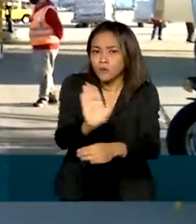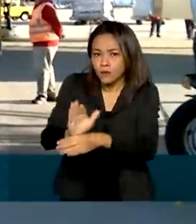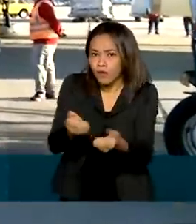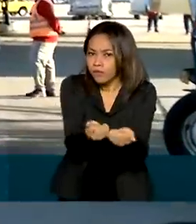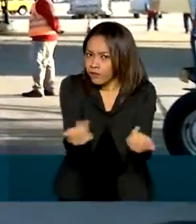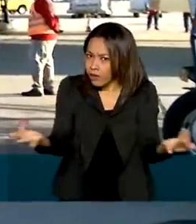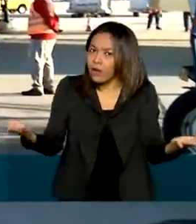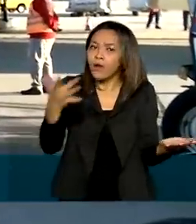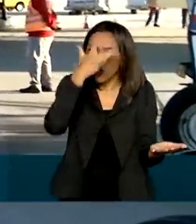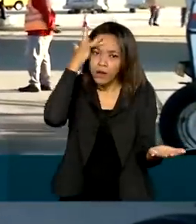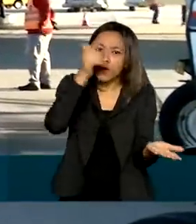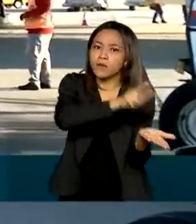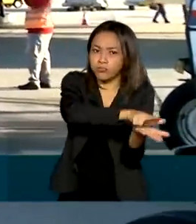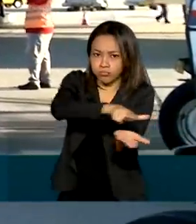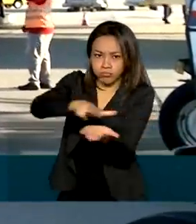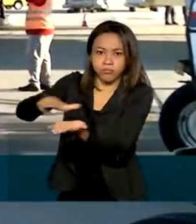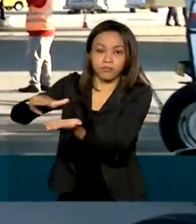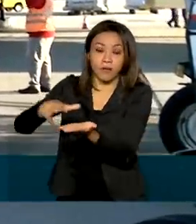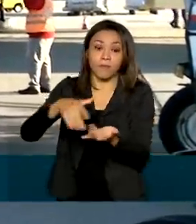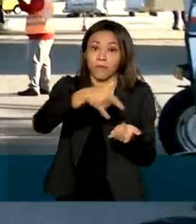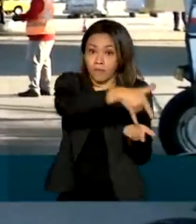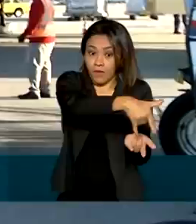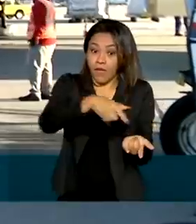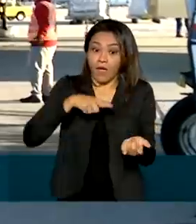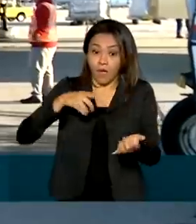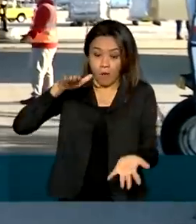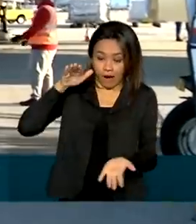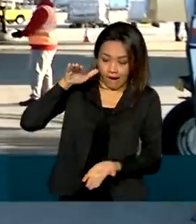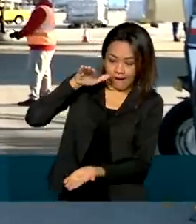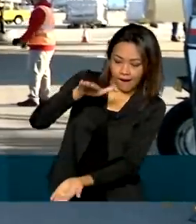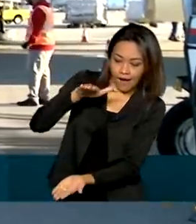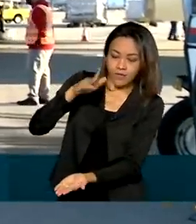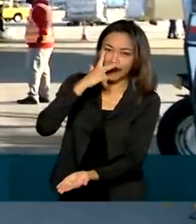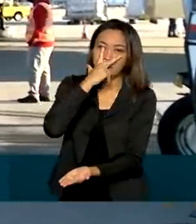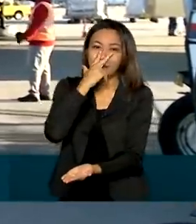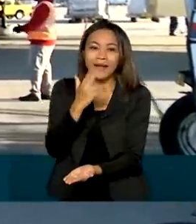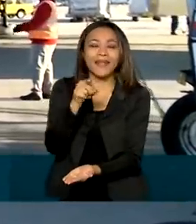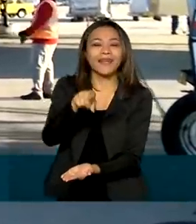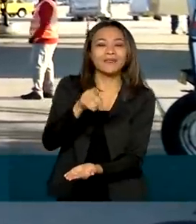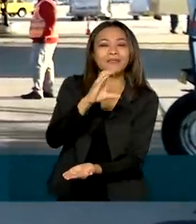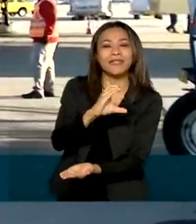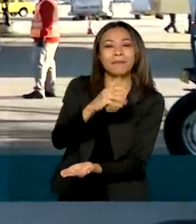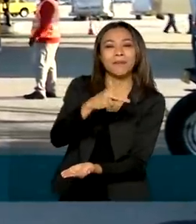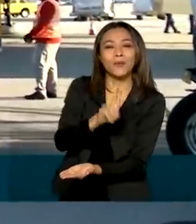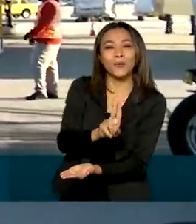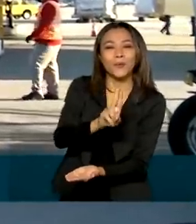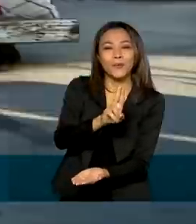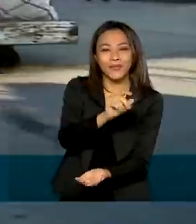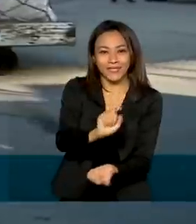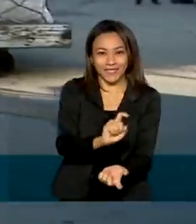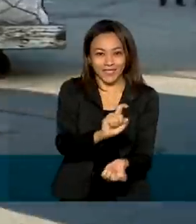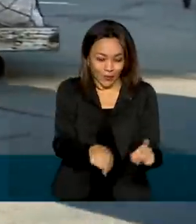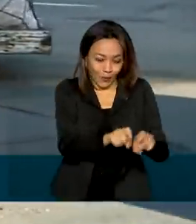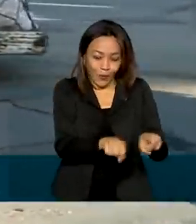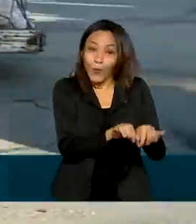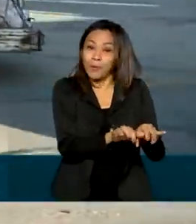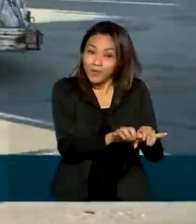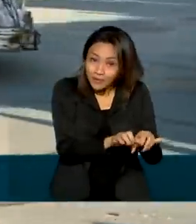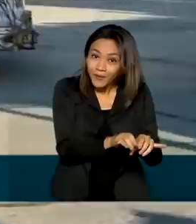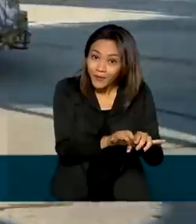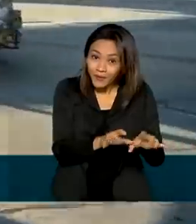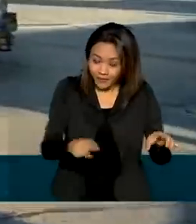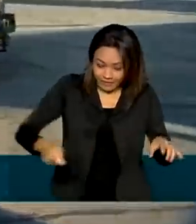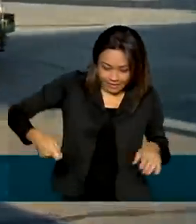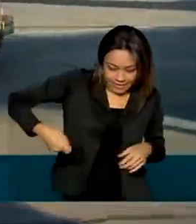usar. Você pode ver que é uma caixa mais ou menos do tamanho de uma CPU de computador. Uma caixa que é um equipamento que você